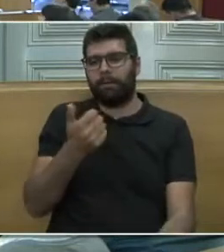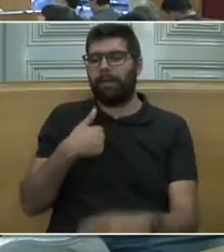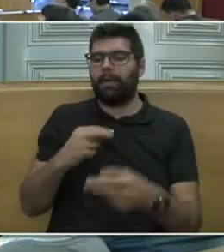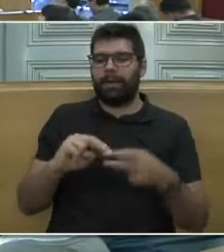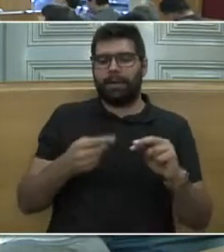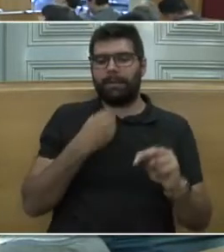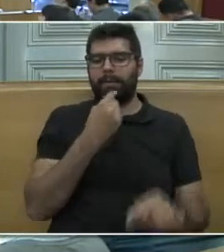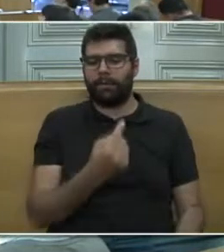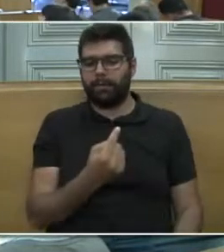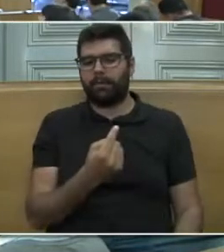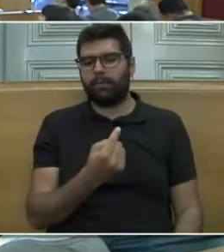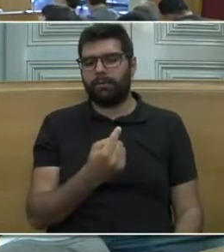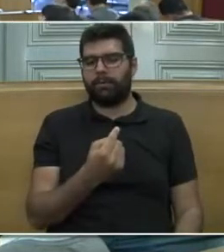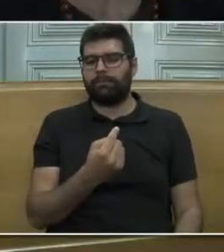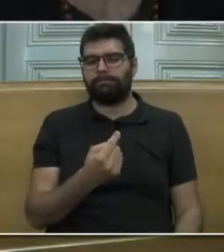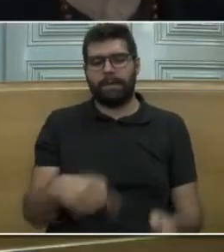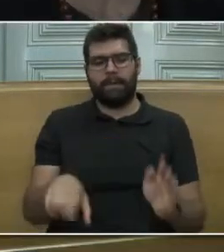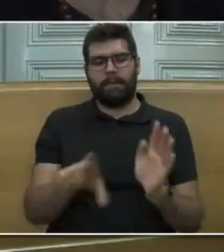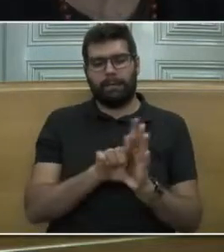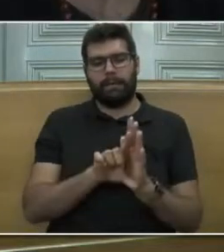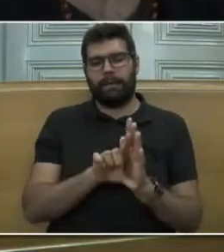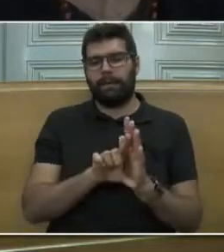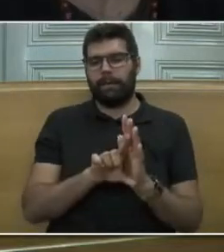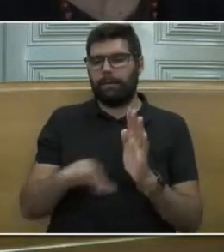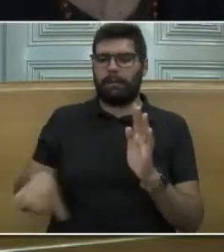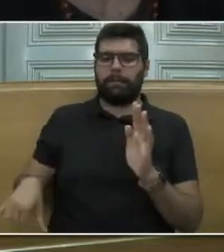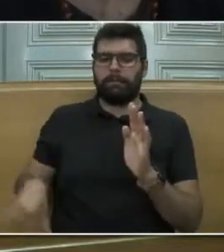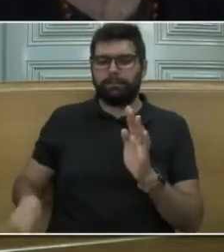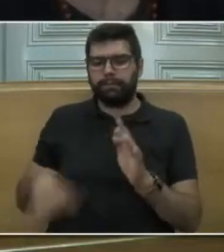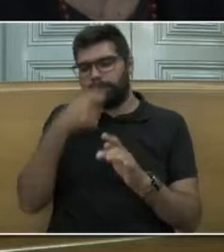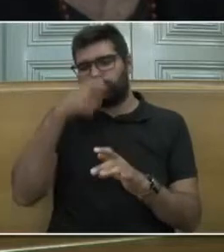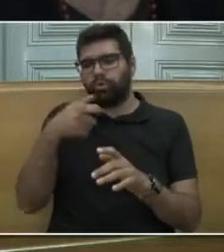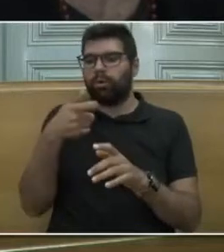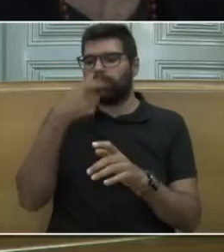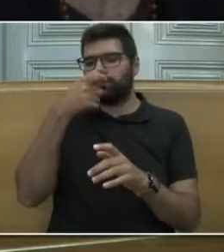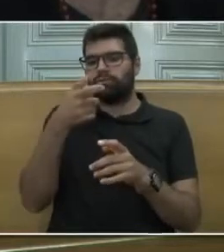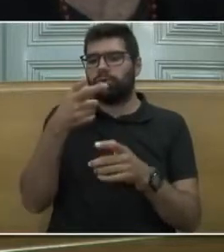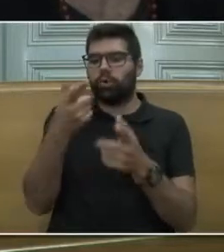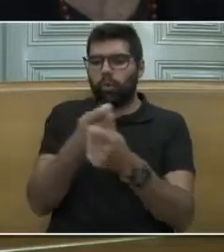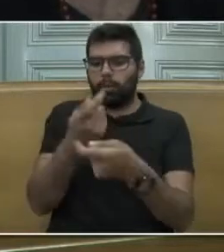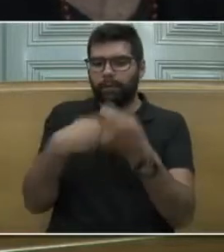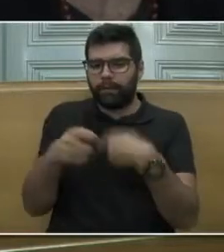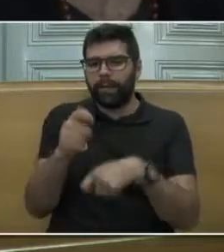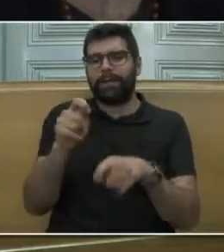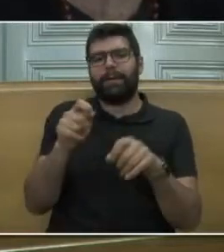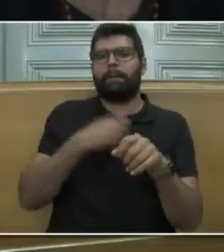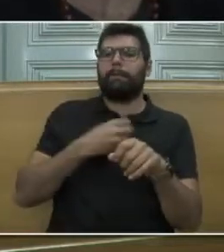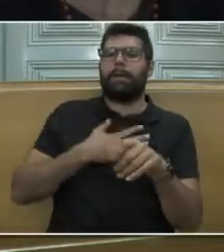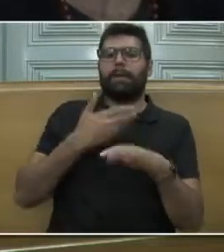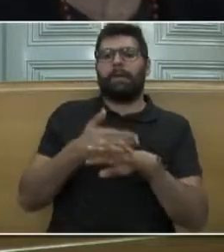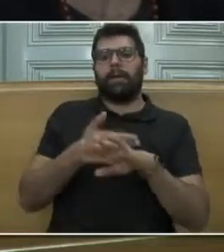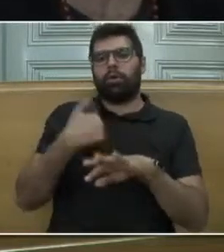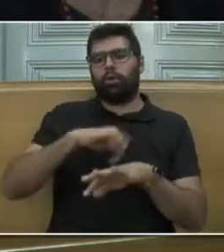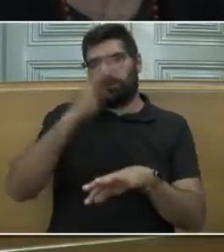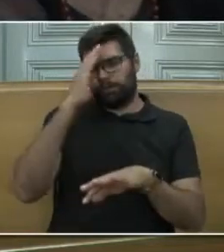Câmara dar um sinal no sentido da legalização de proxenetas e de traficantes como empresários do sexo. Pensamos que isso é um